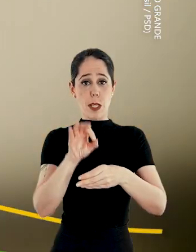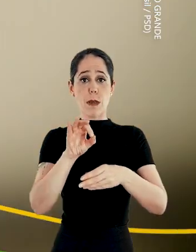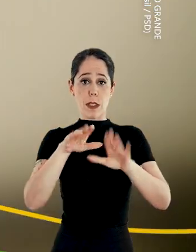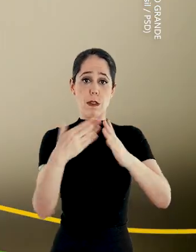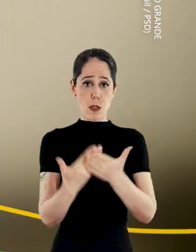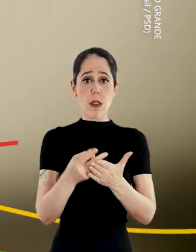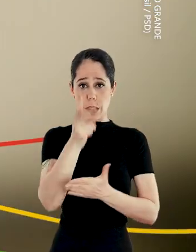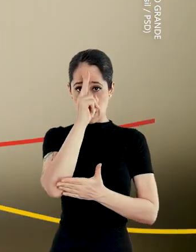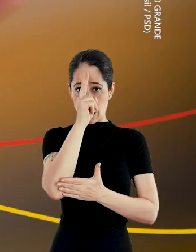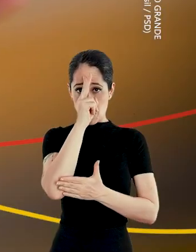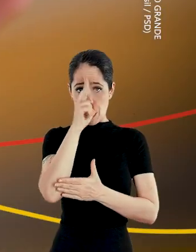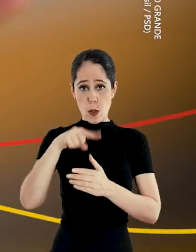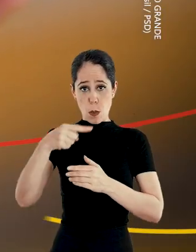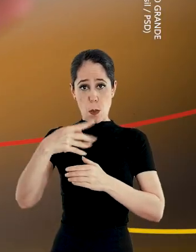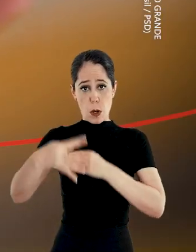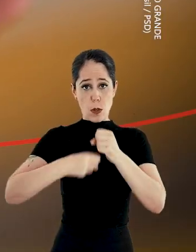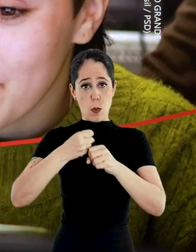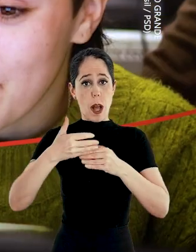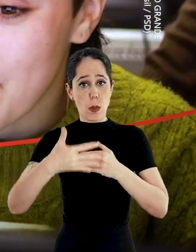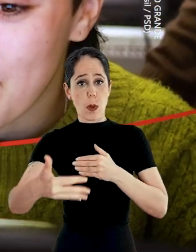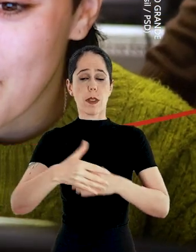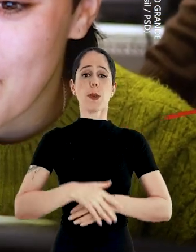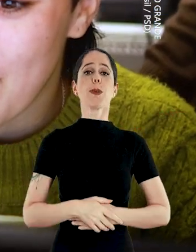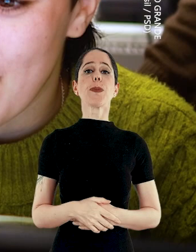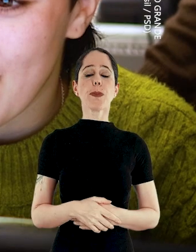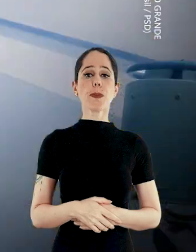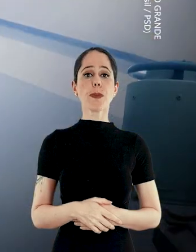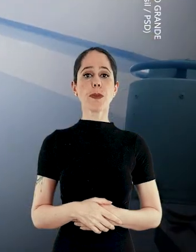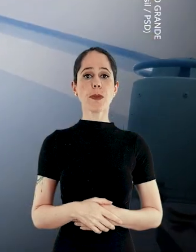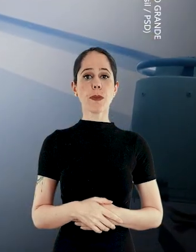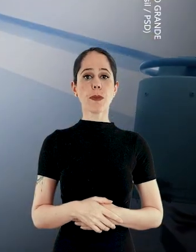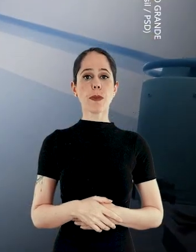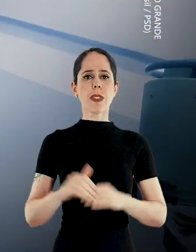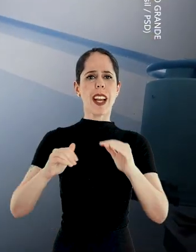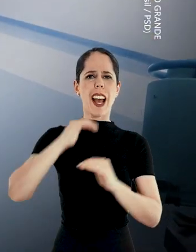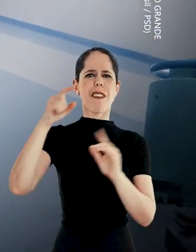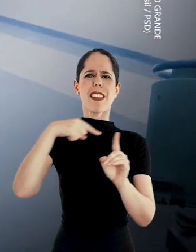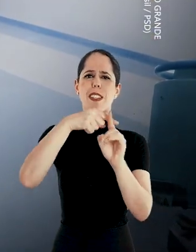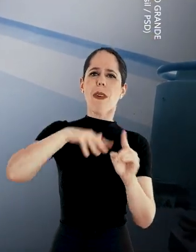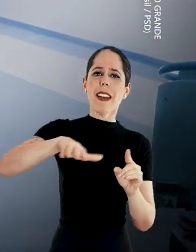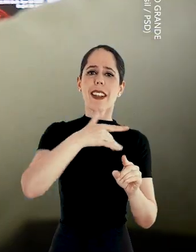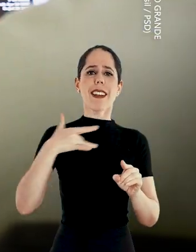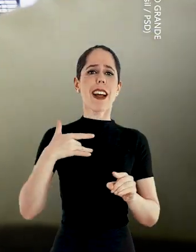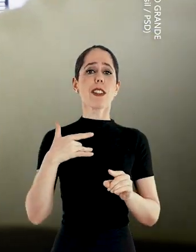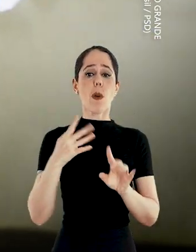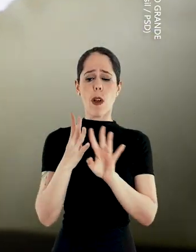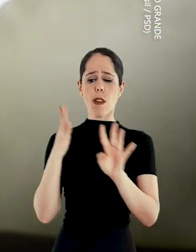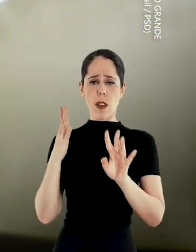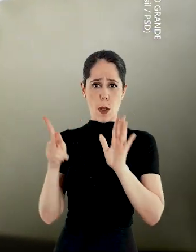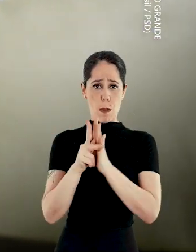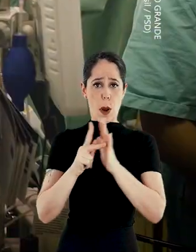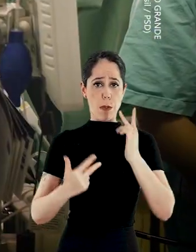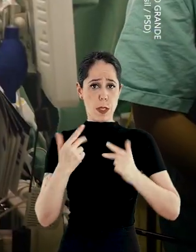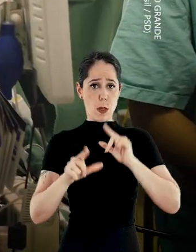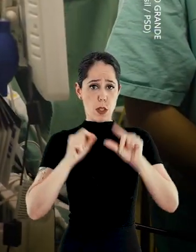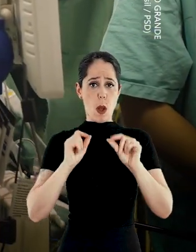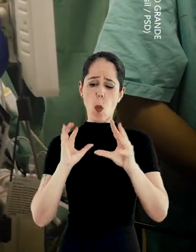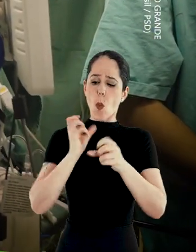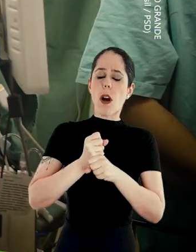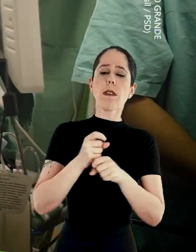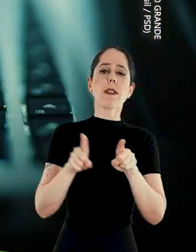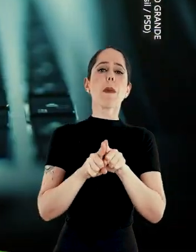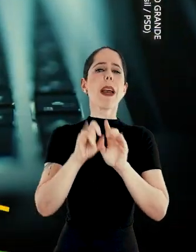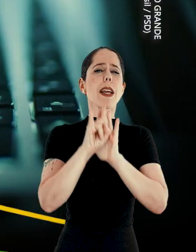% das escolas de ensino médio nos próximos 4 anos Avançar mais na saúde Zerando as filas das cirurgias